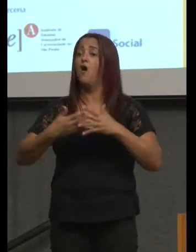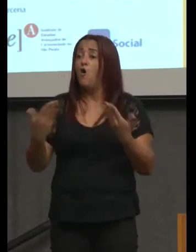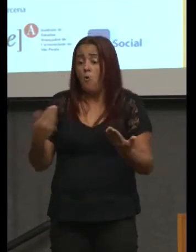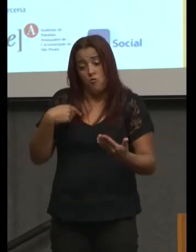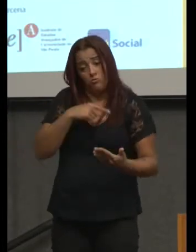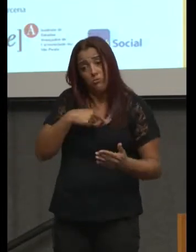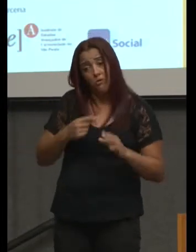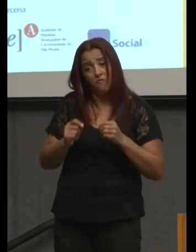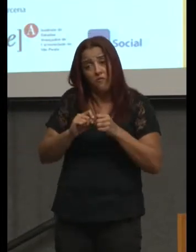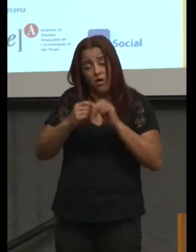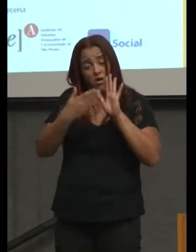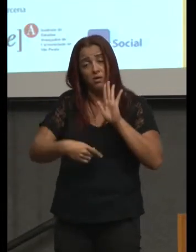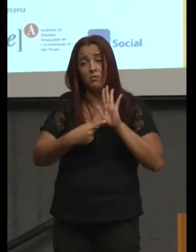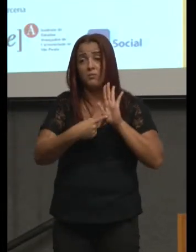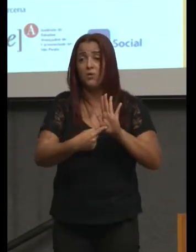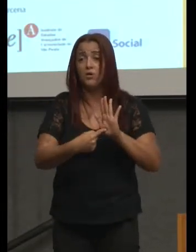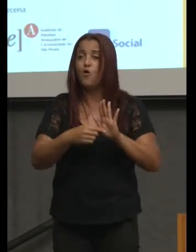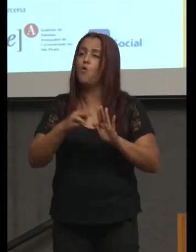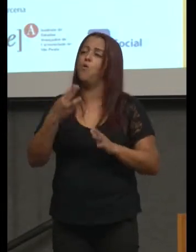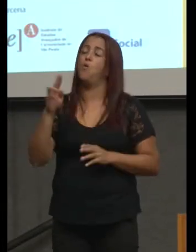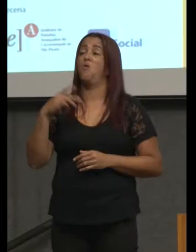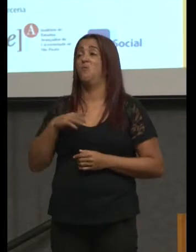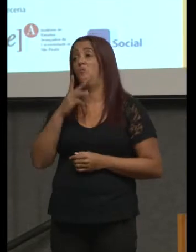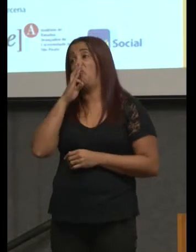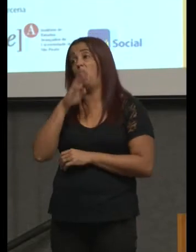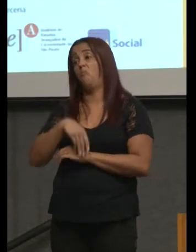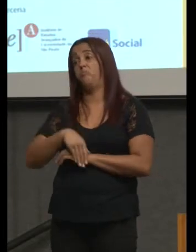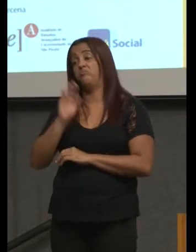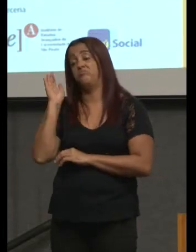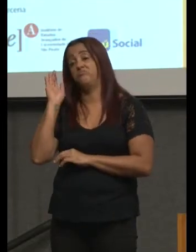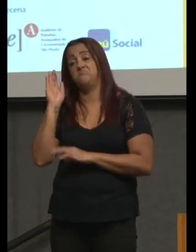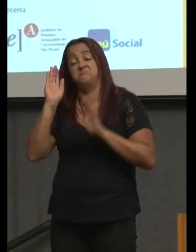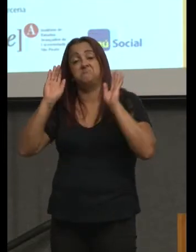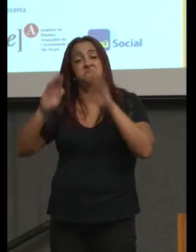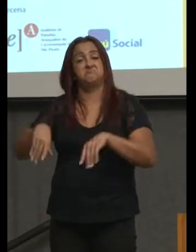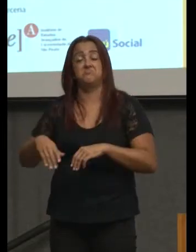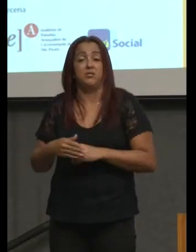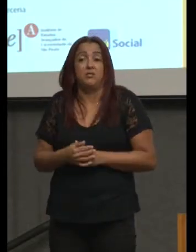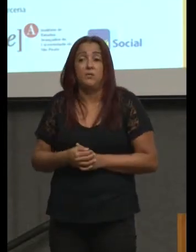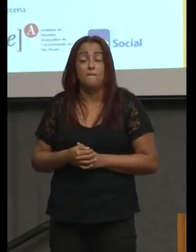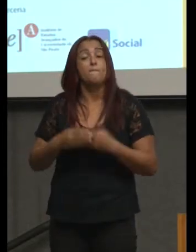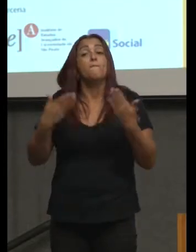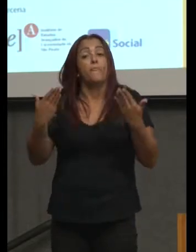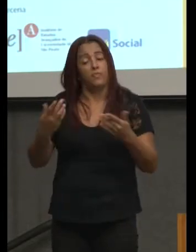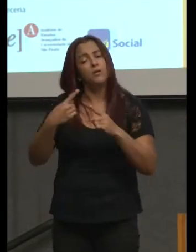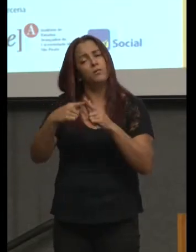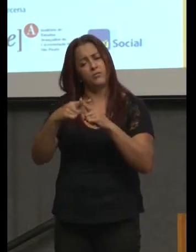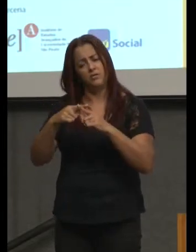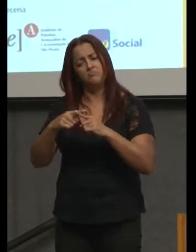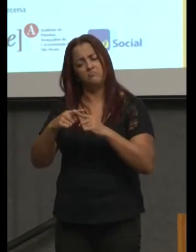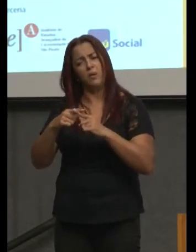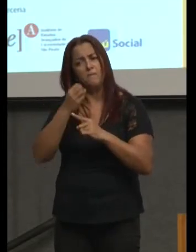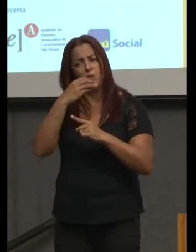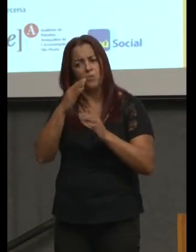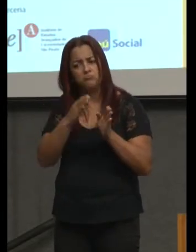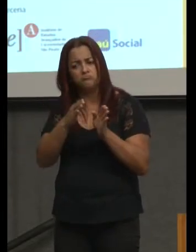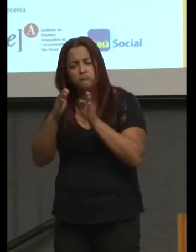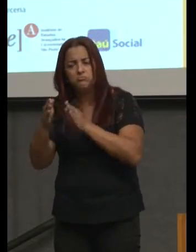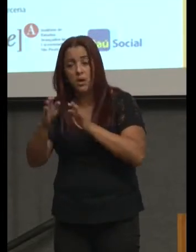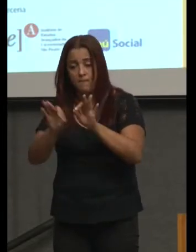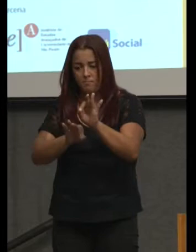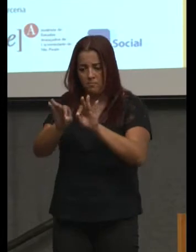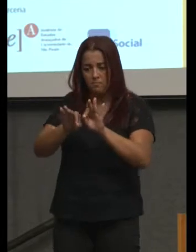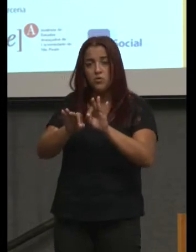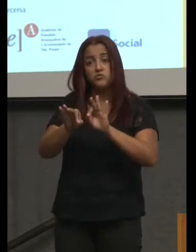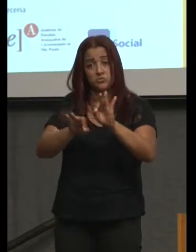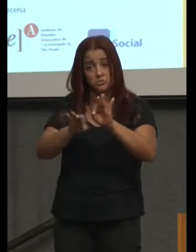isso ou isso fica letra morta. Aliás, boa parte dos projetos políticos pedagógicos